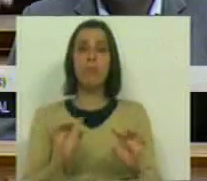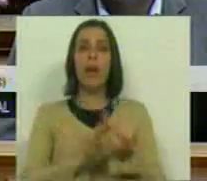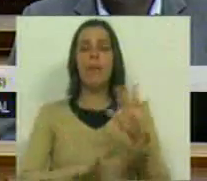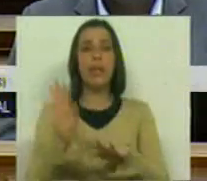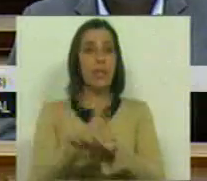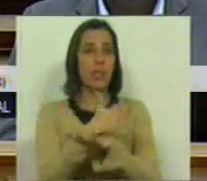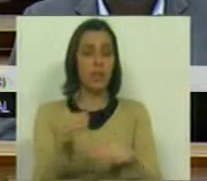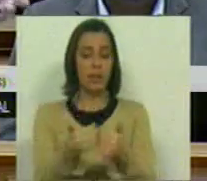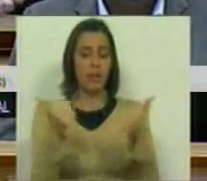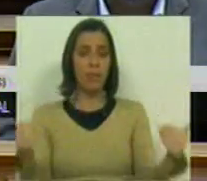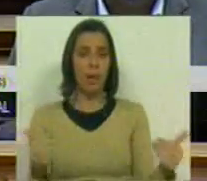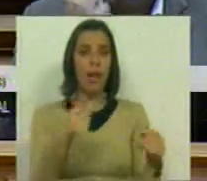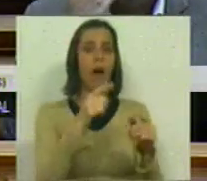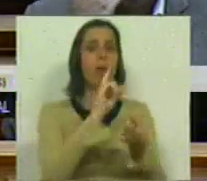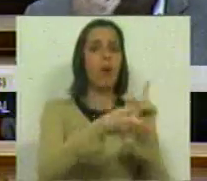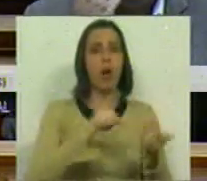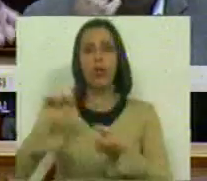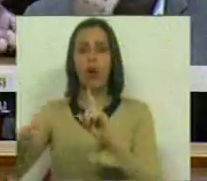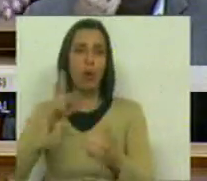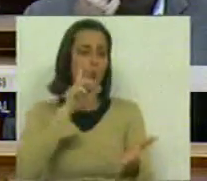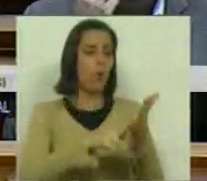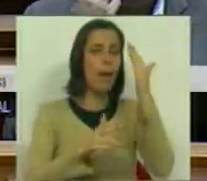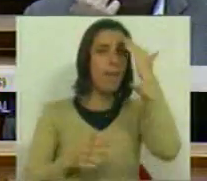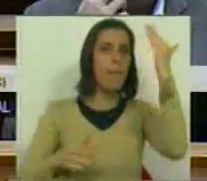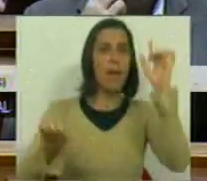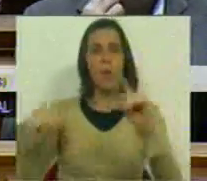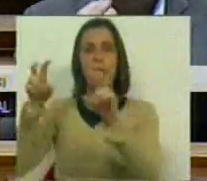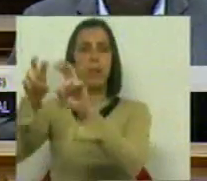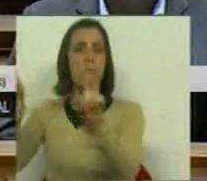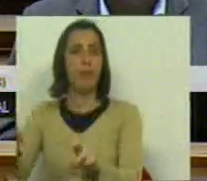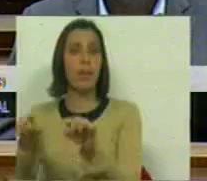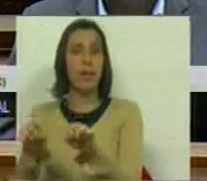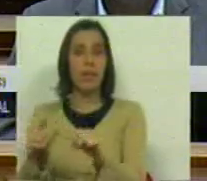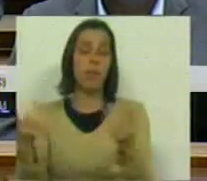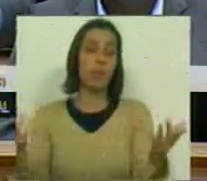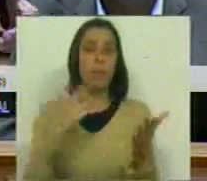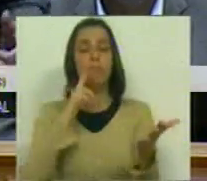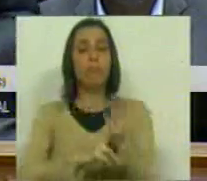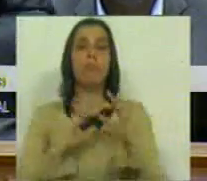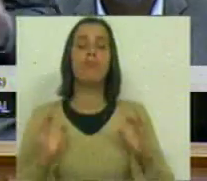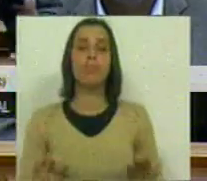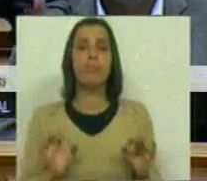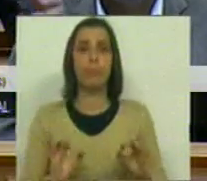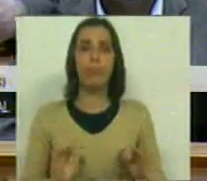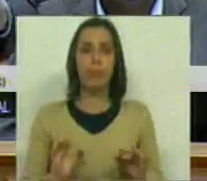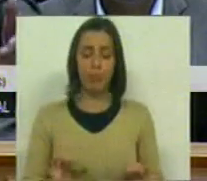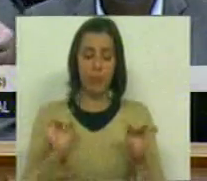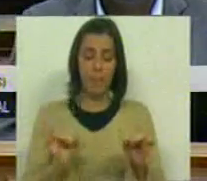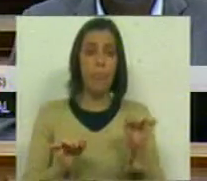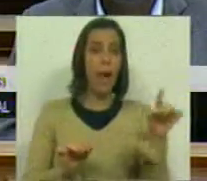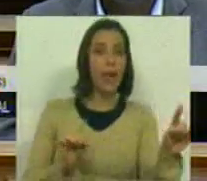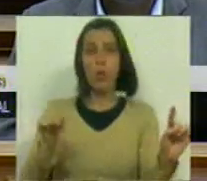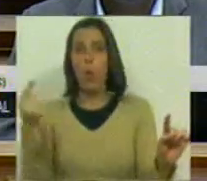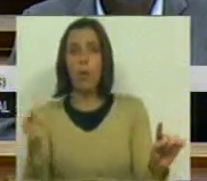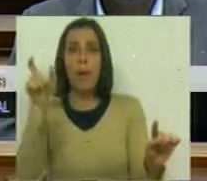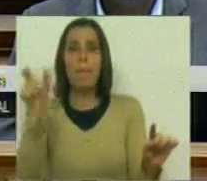de fazer uma separação de trigo e joio, de reconhecimento de méritos a uns e de certificação de que realmente esta ou aquela